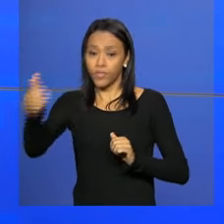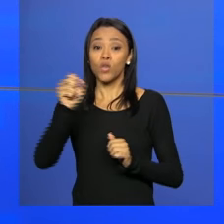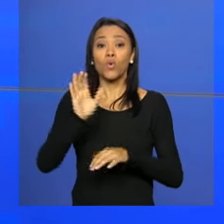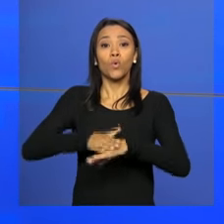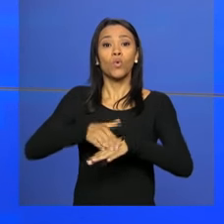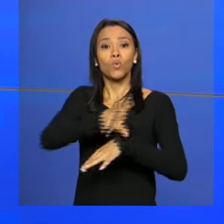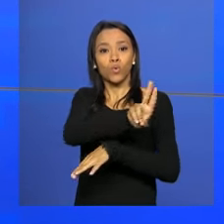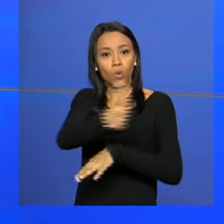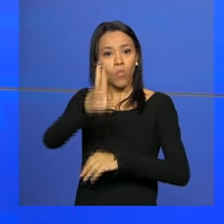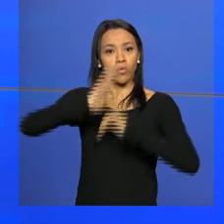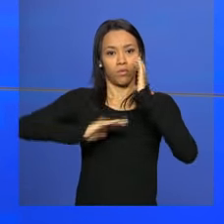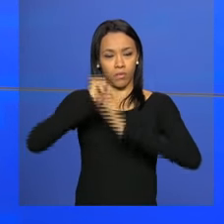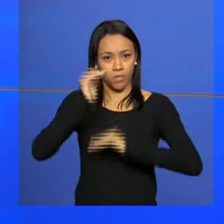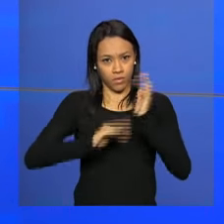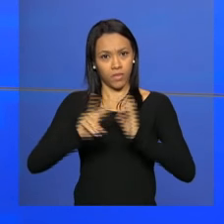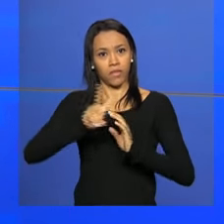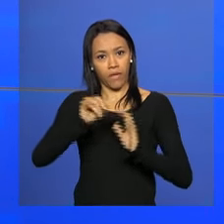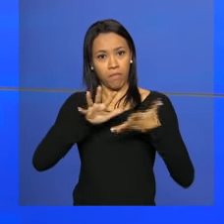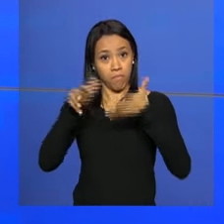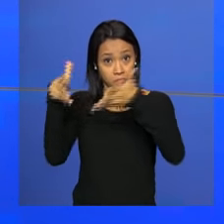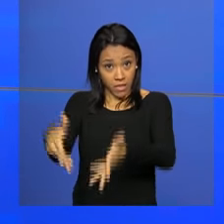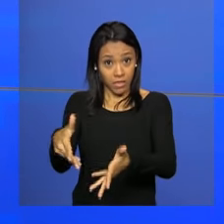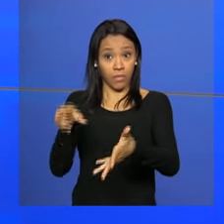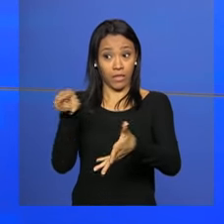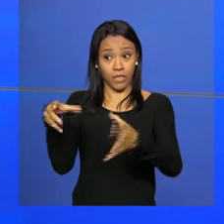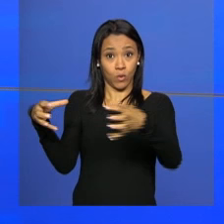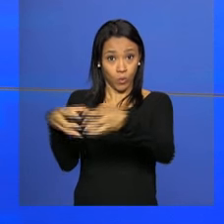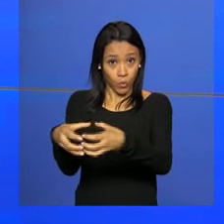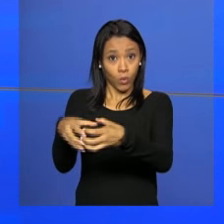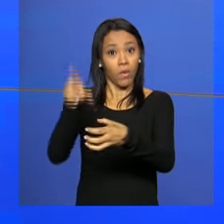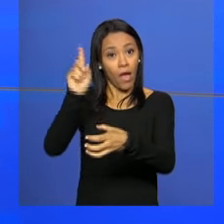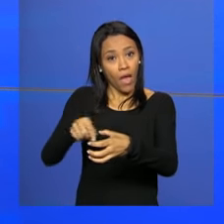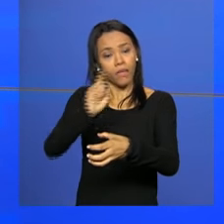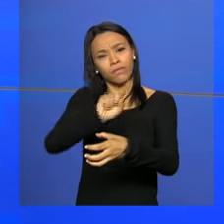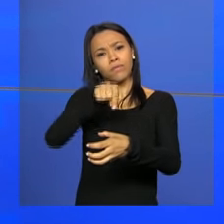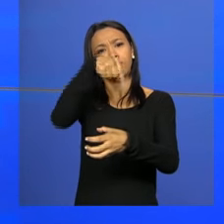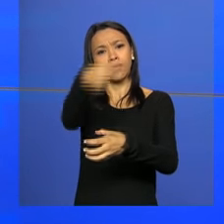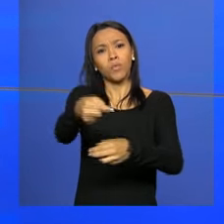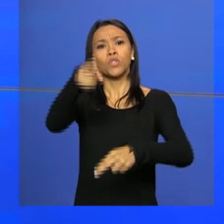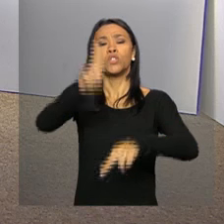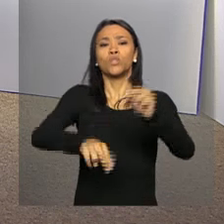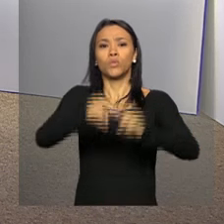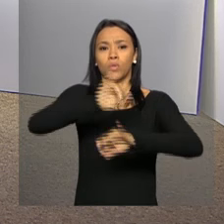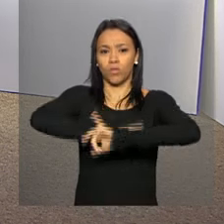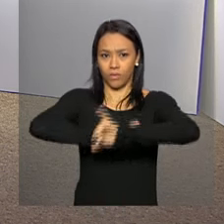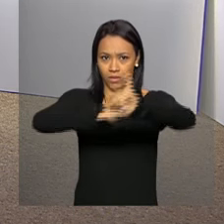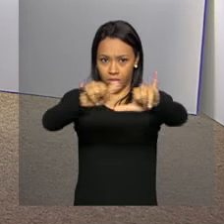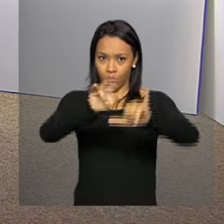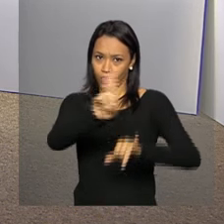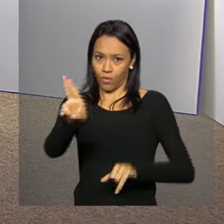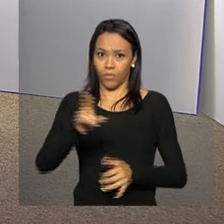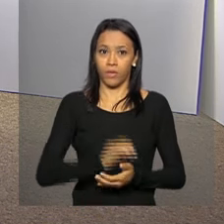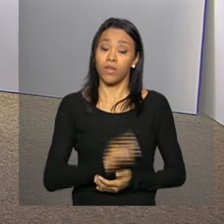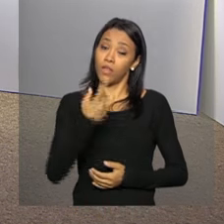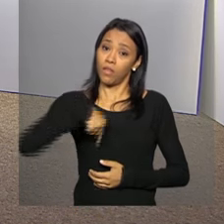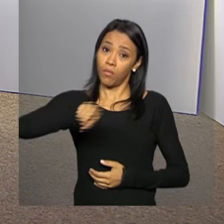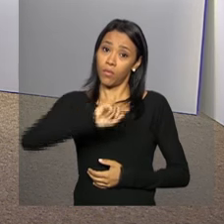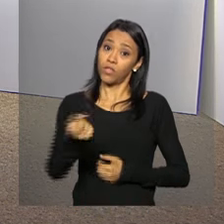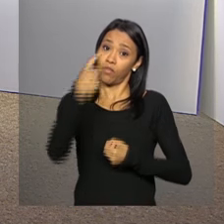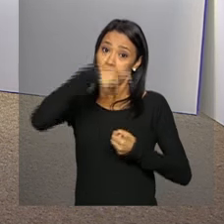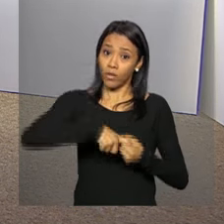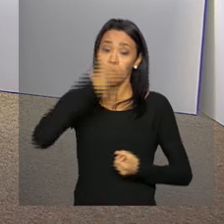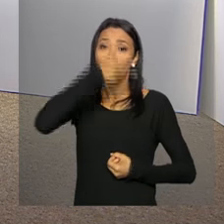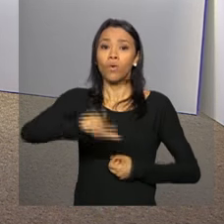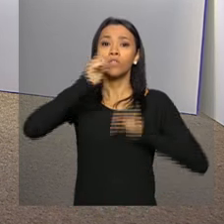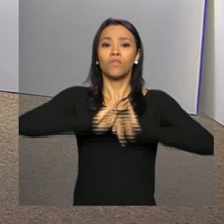profissionais que vão integrar essa delegação vão ser anunciados em junho. Nós voltamos logo mais ao meio-dia com outras